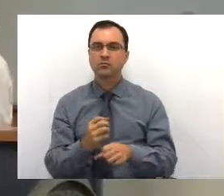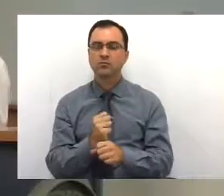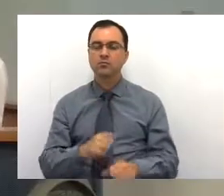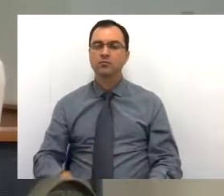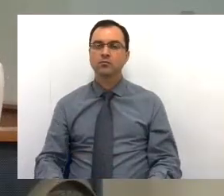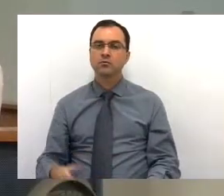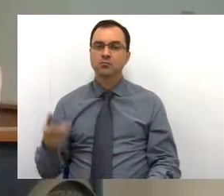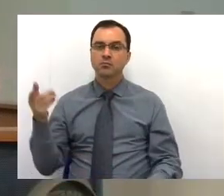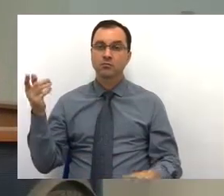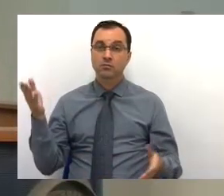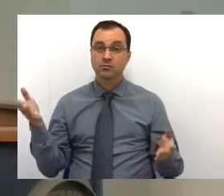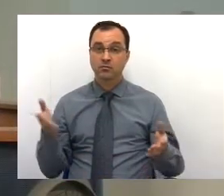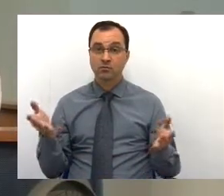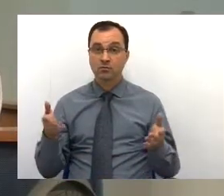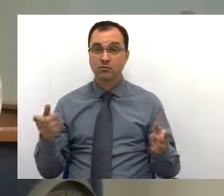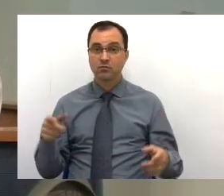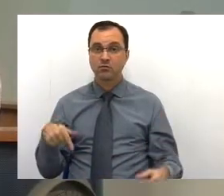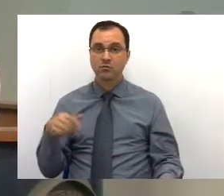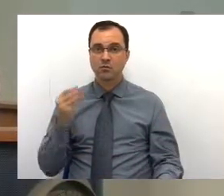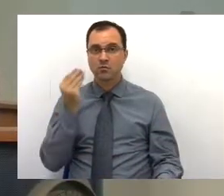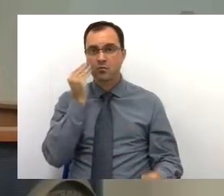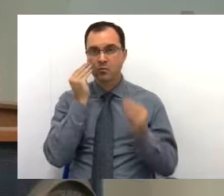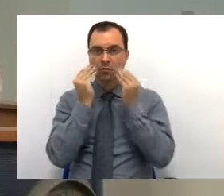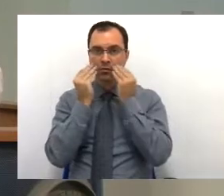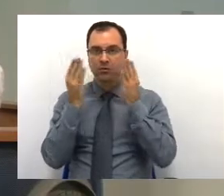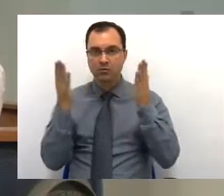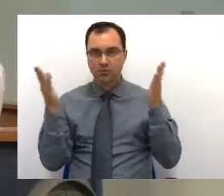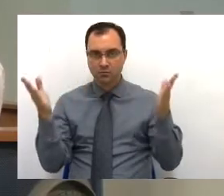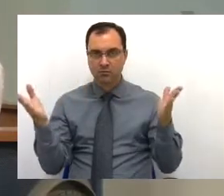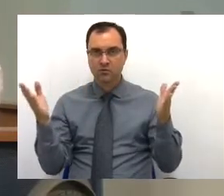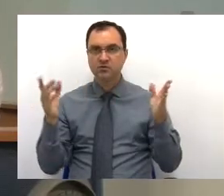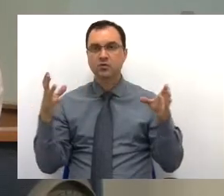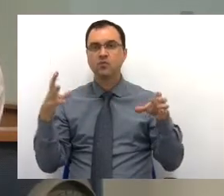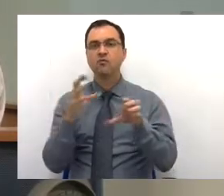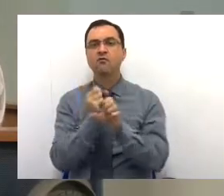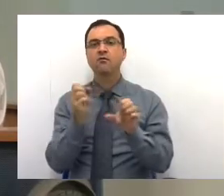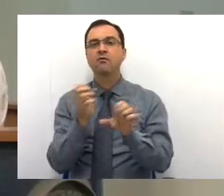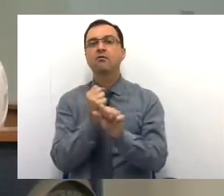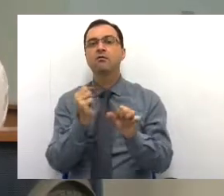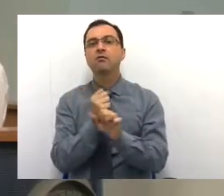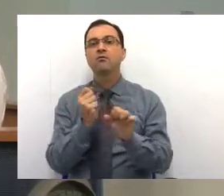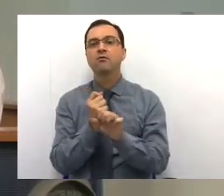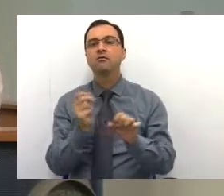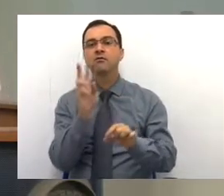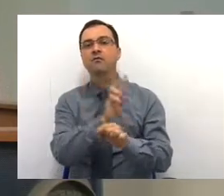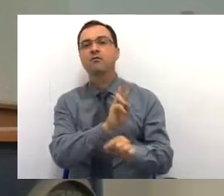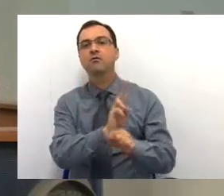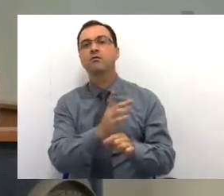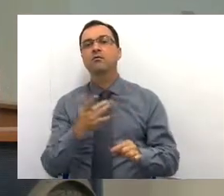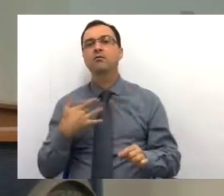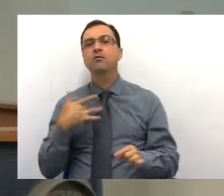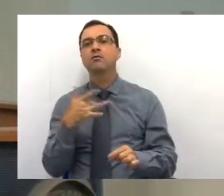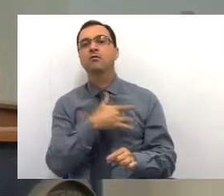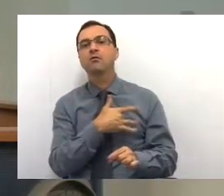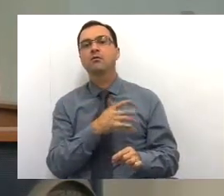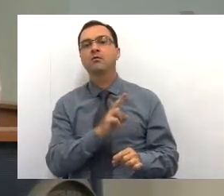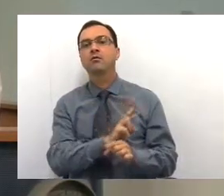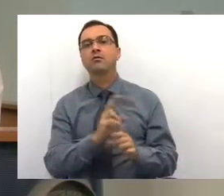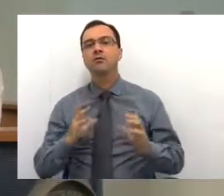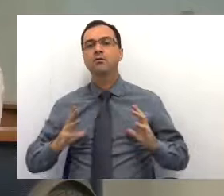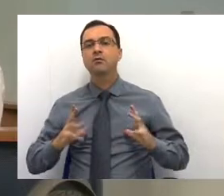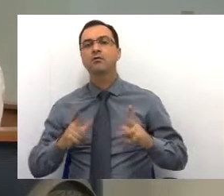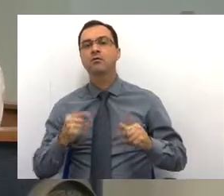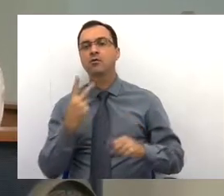Aqui é uma apresentação dos valores referentes à vigilância sanitária. Então, nós temos uma previsão de 200